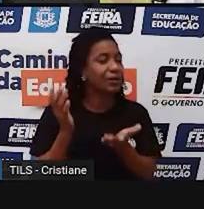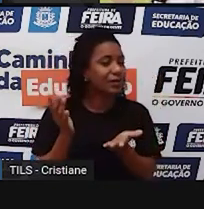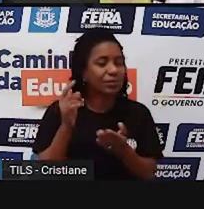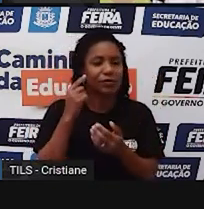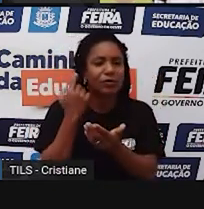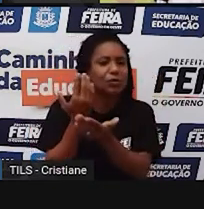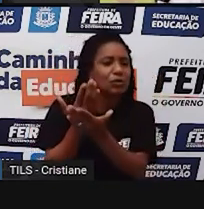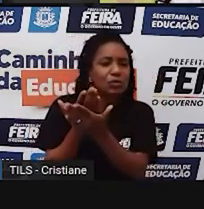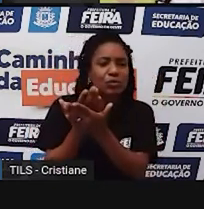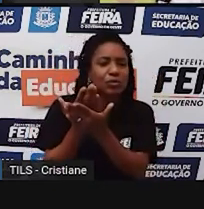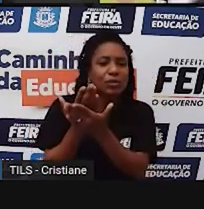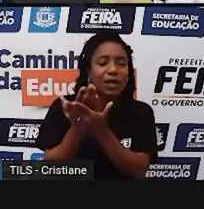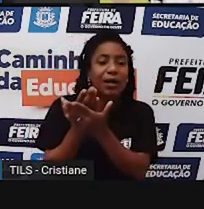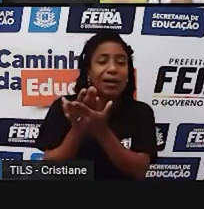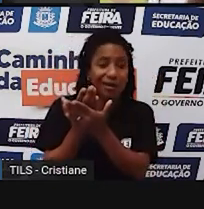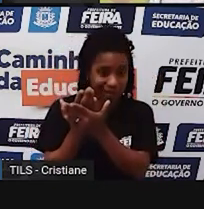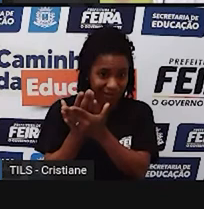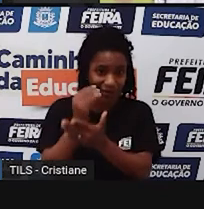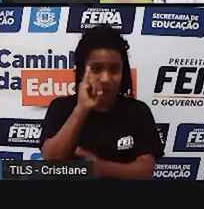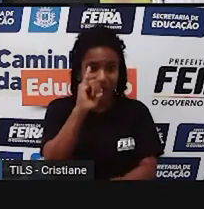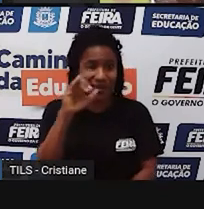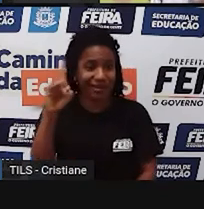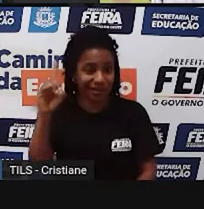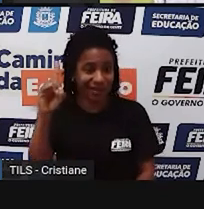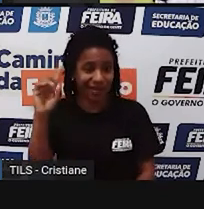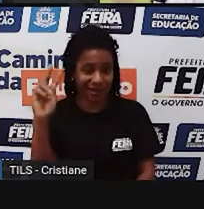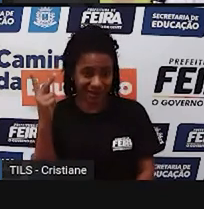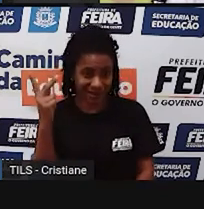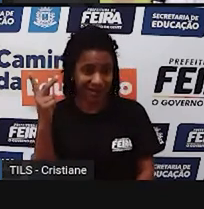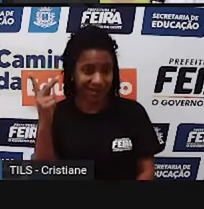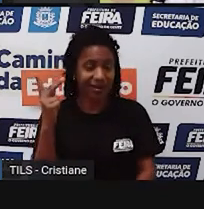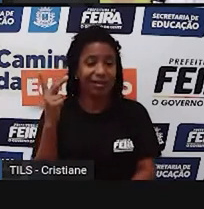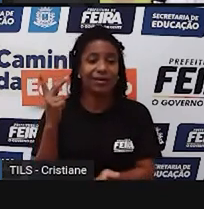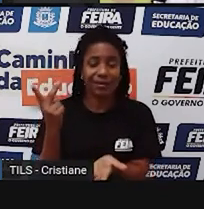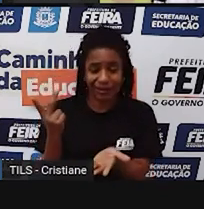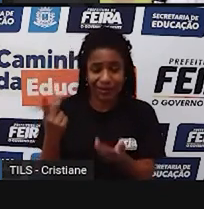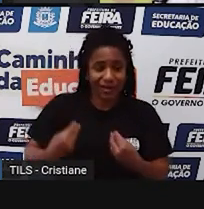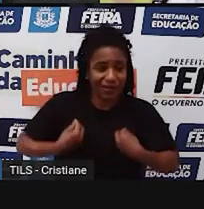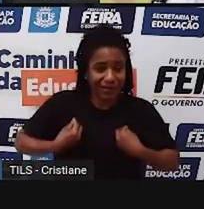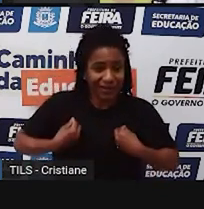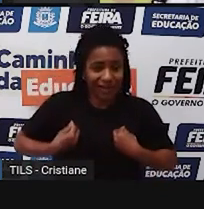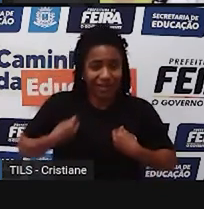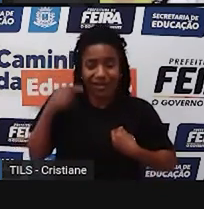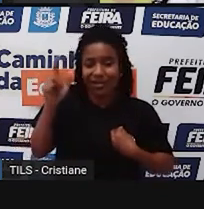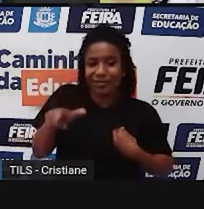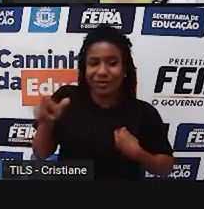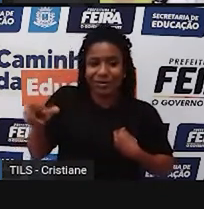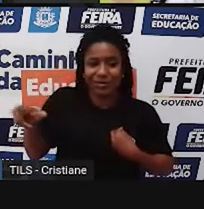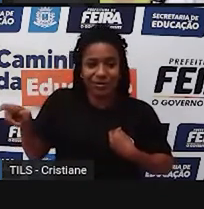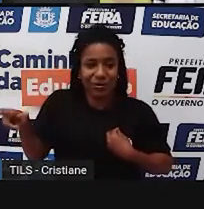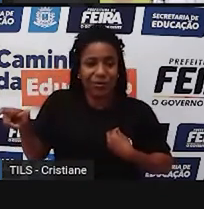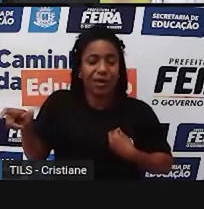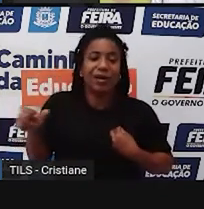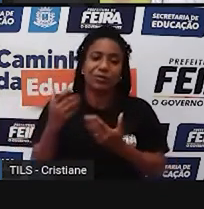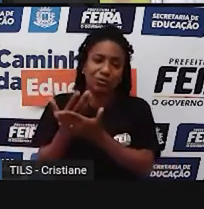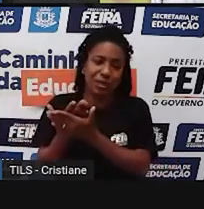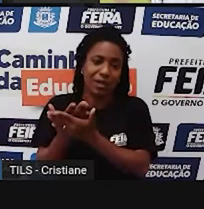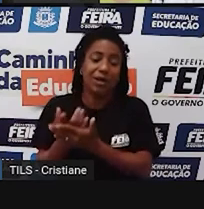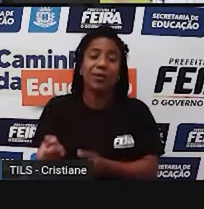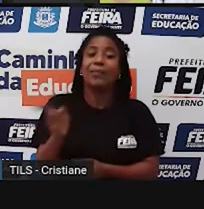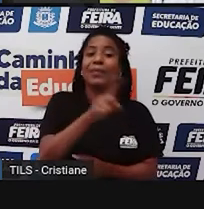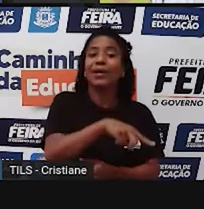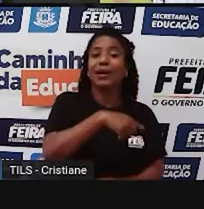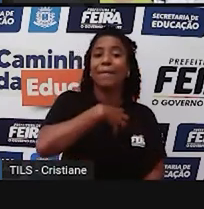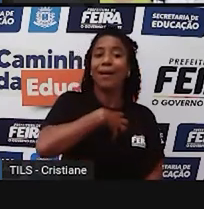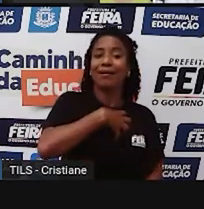humano e pegar o mapa de meso-regiões da Bahia. Então, como é que eu sei qual o mapa que eu vou pegar? Olhando